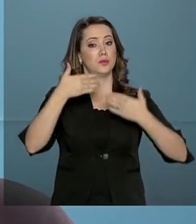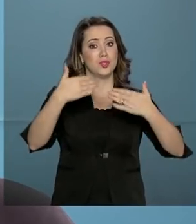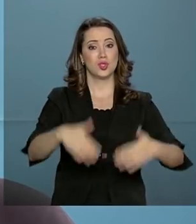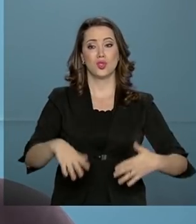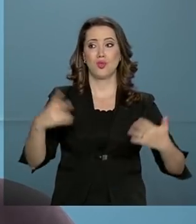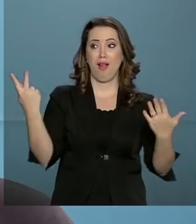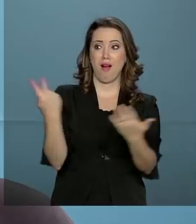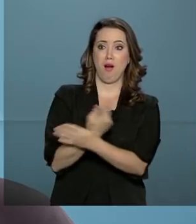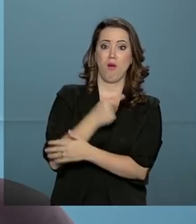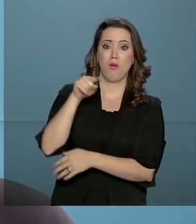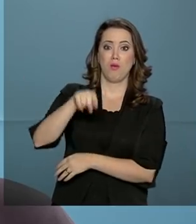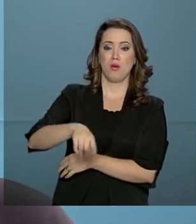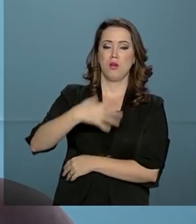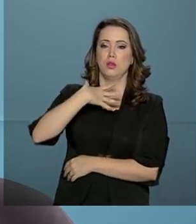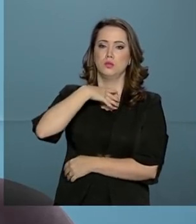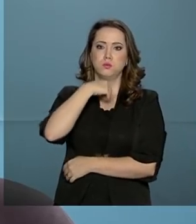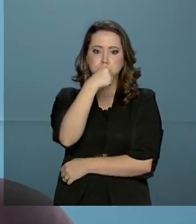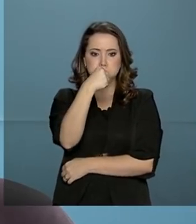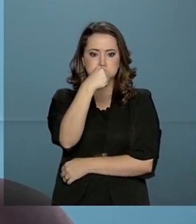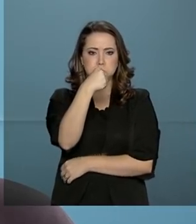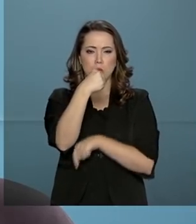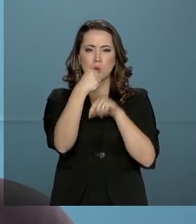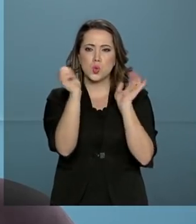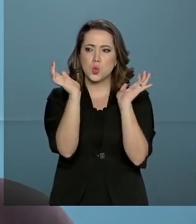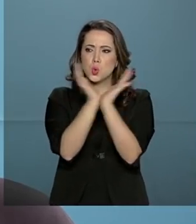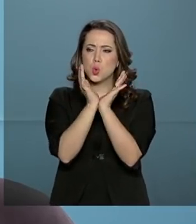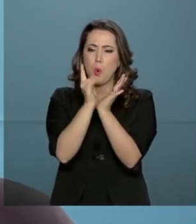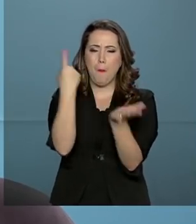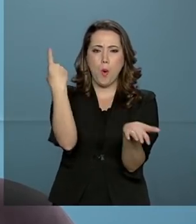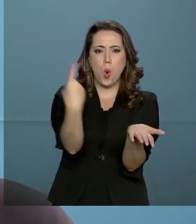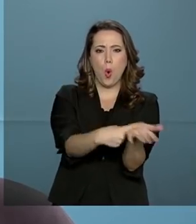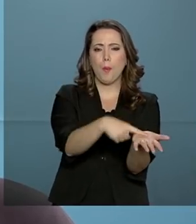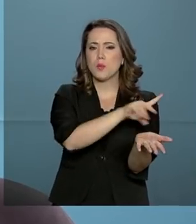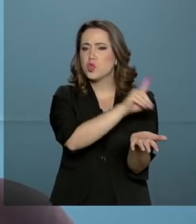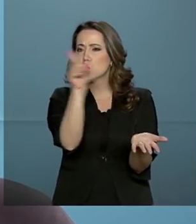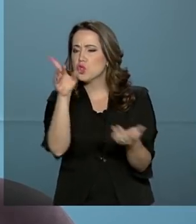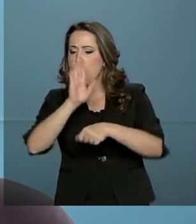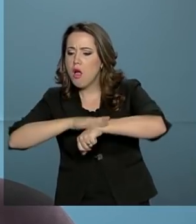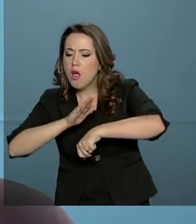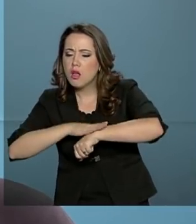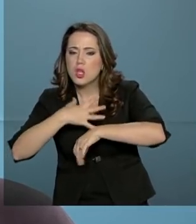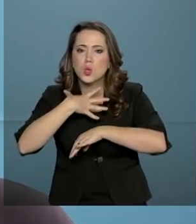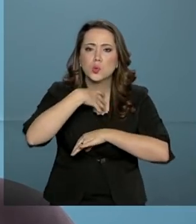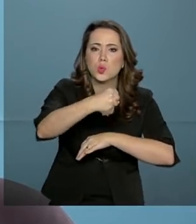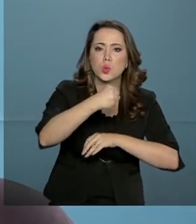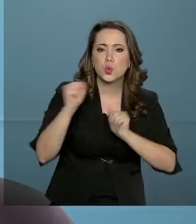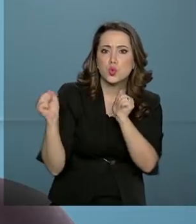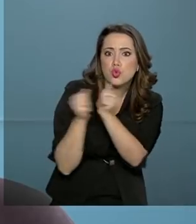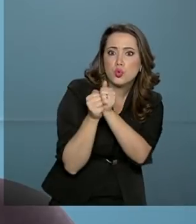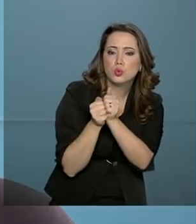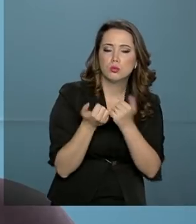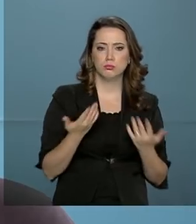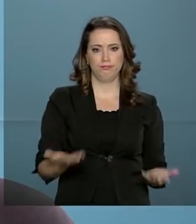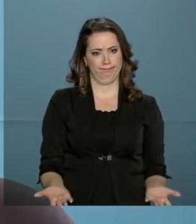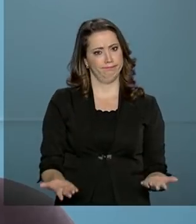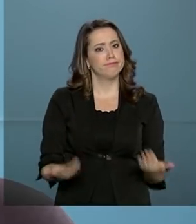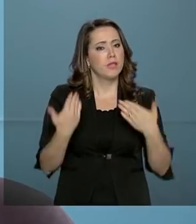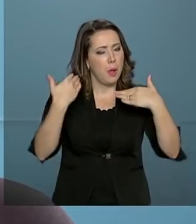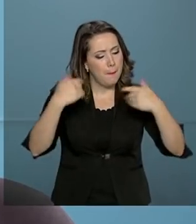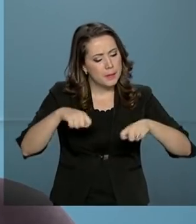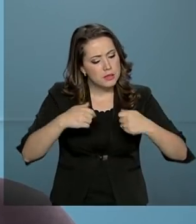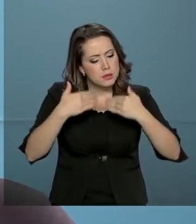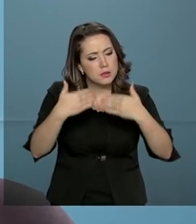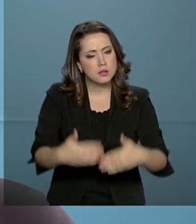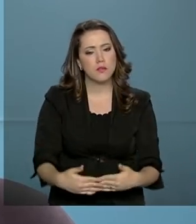de um fenômeno que é o suicídio coletivo, marcando dia e hora para se suicidar. Nós vamos precisar enfrentar isso com